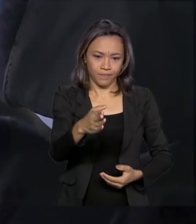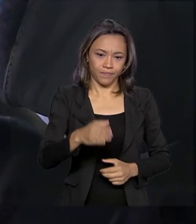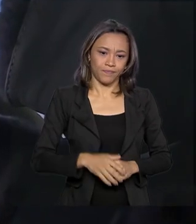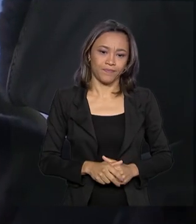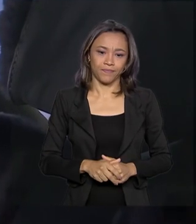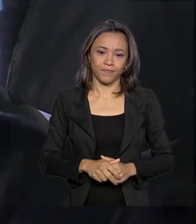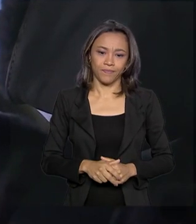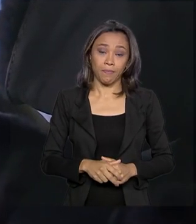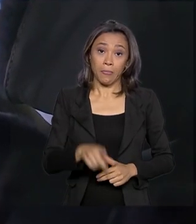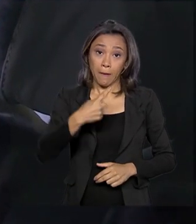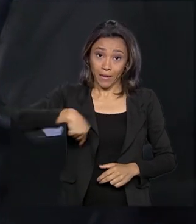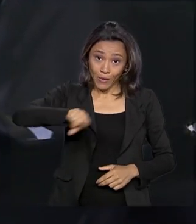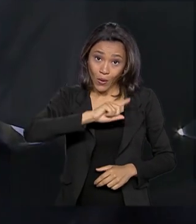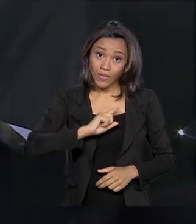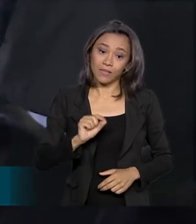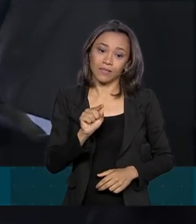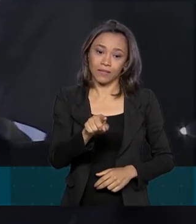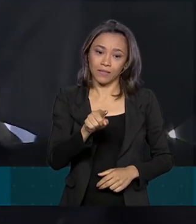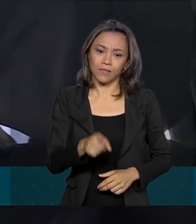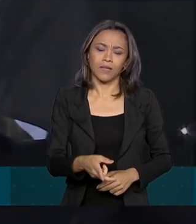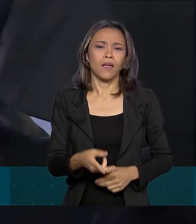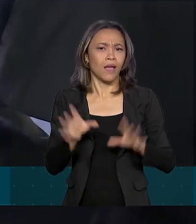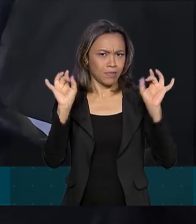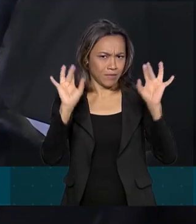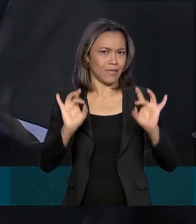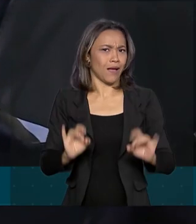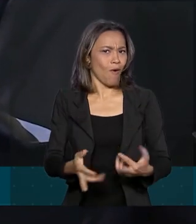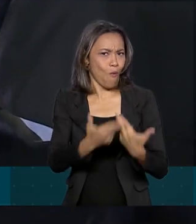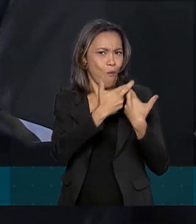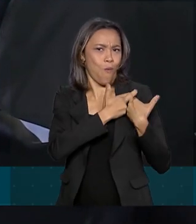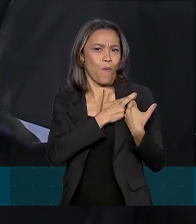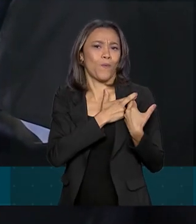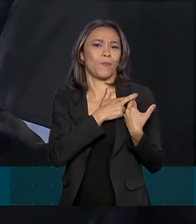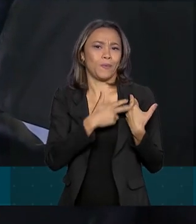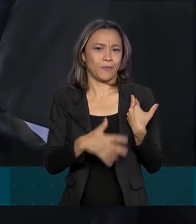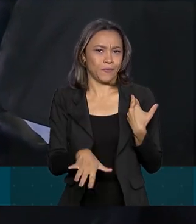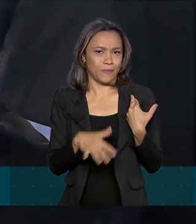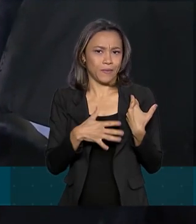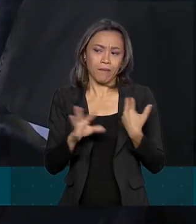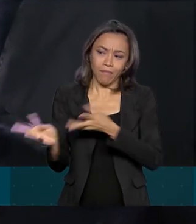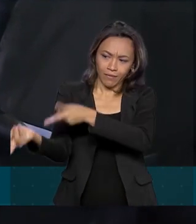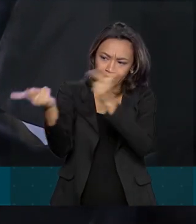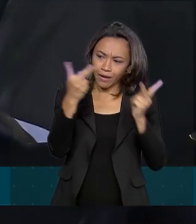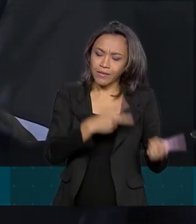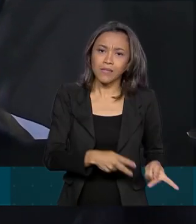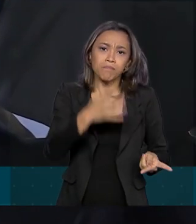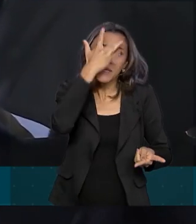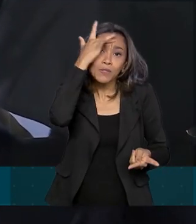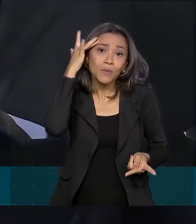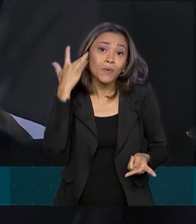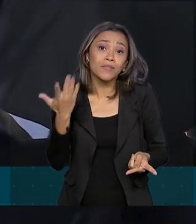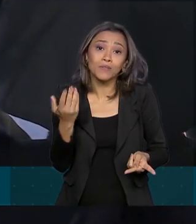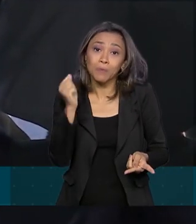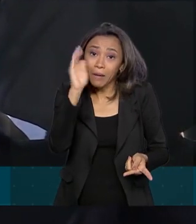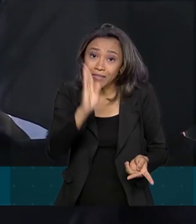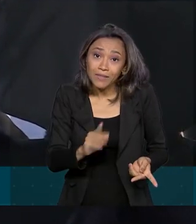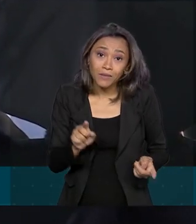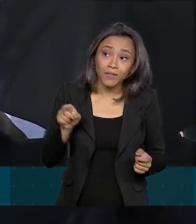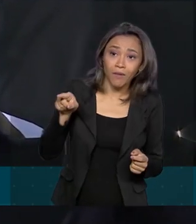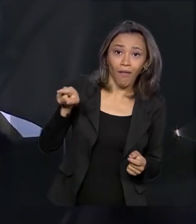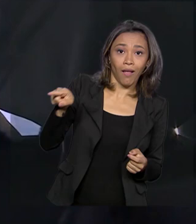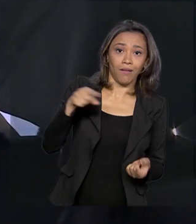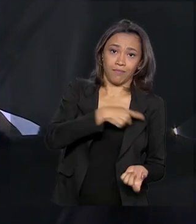Para a gente é uma missão especial, porque o resgate de companheiros brasileiros que estão lá na China,